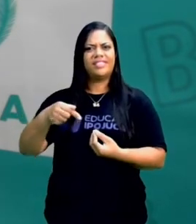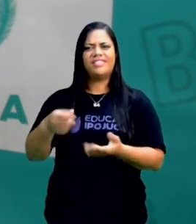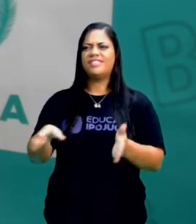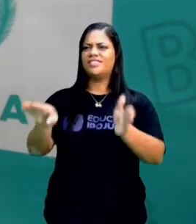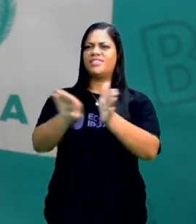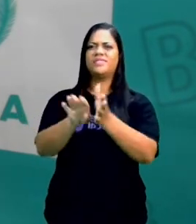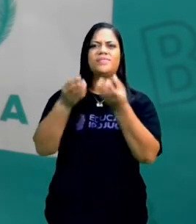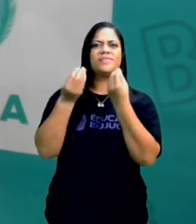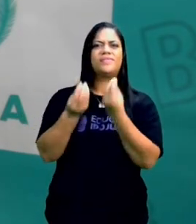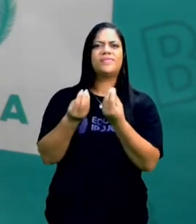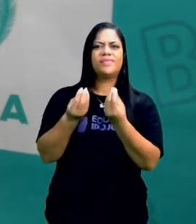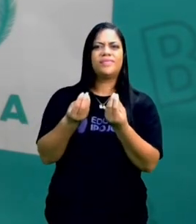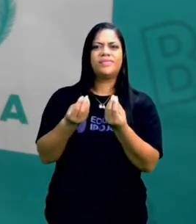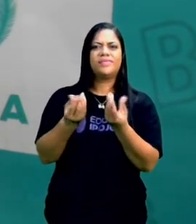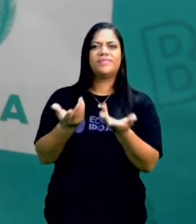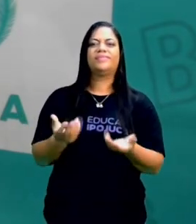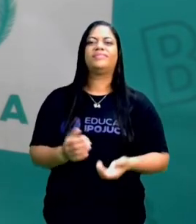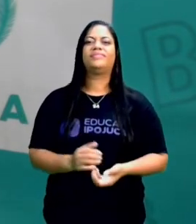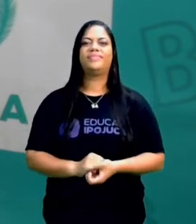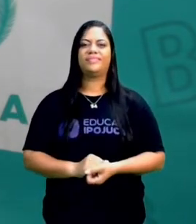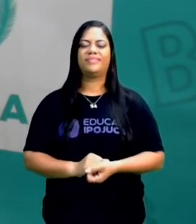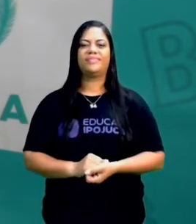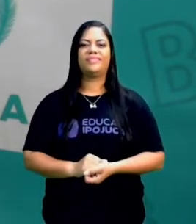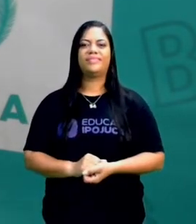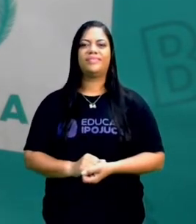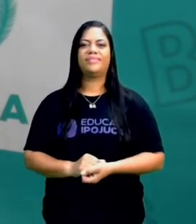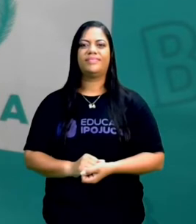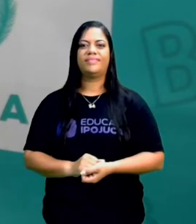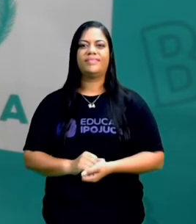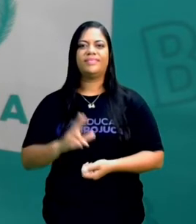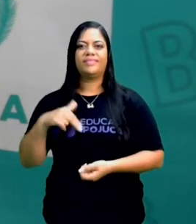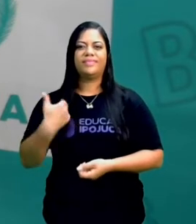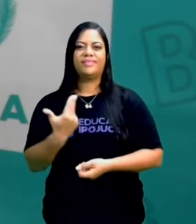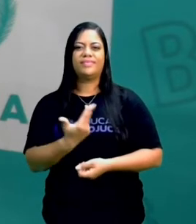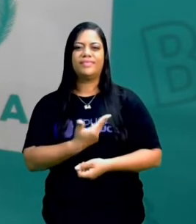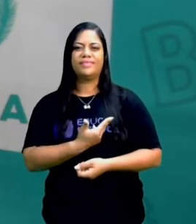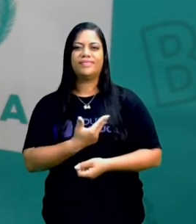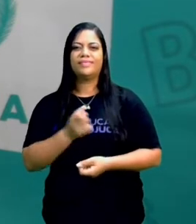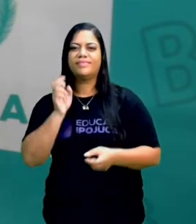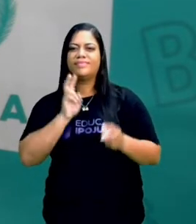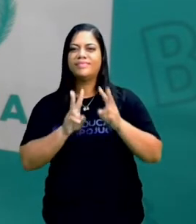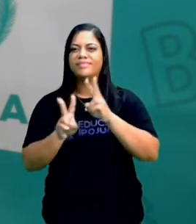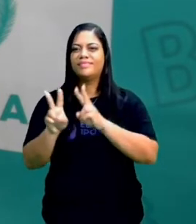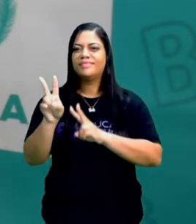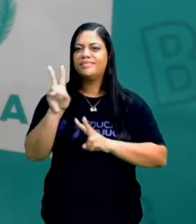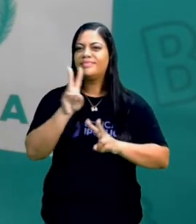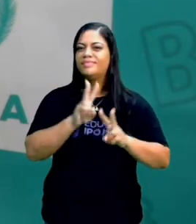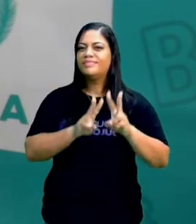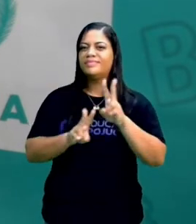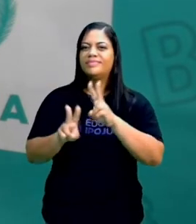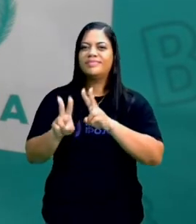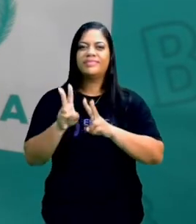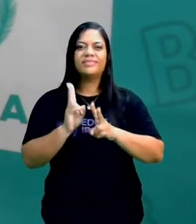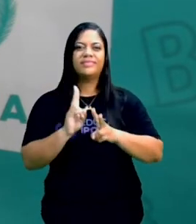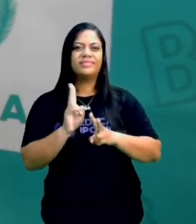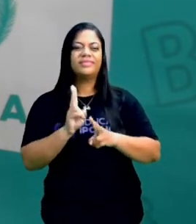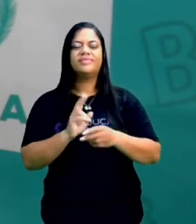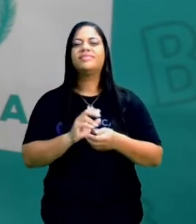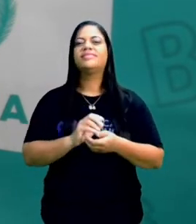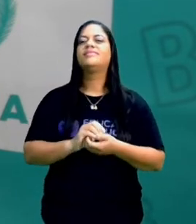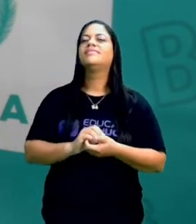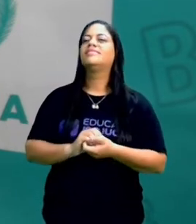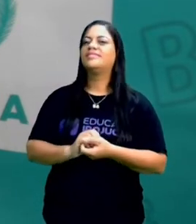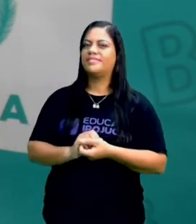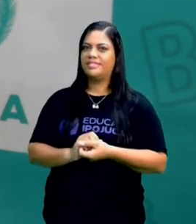ele chegou? Então, ficaram, né, ao redor dele ali, querendo ver, ele sempre se esquivando, saindo,